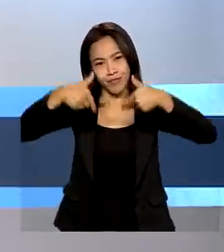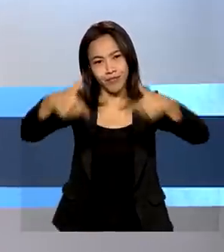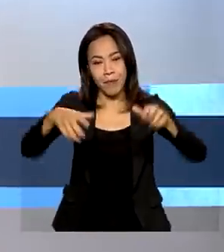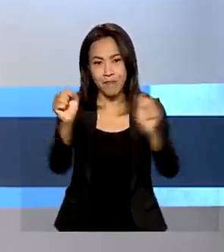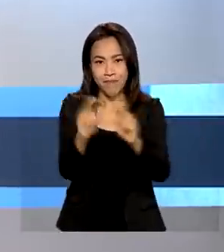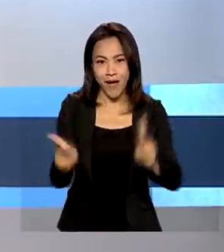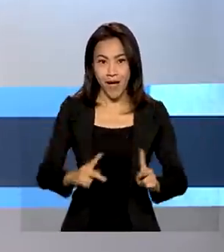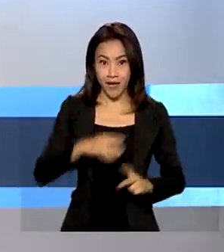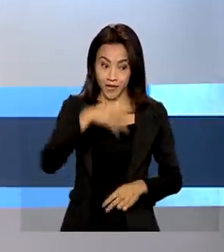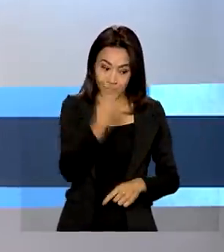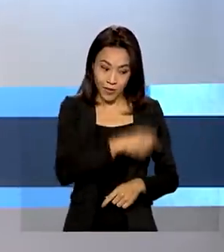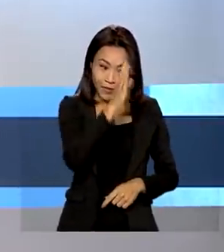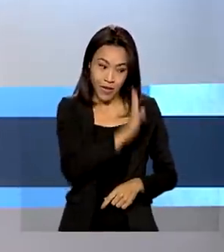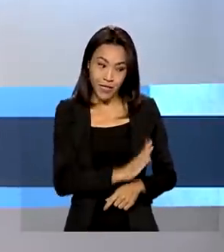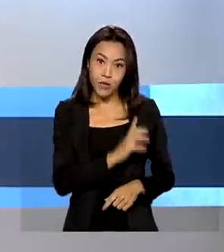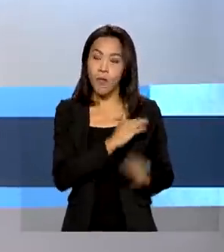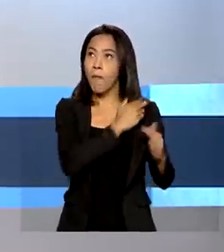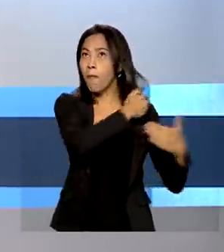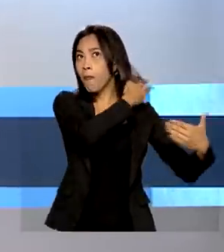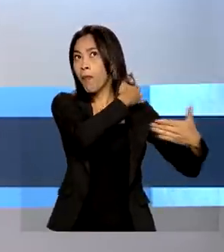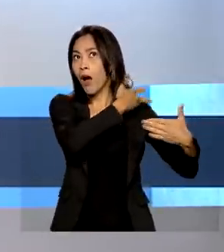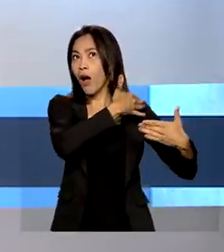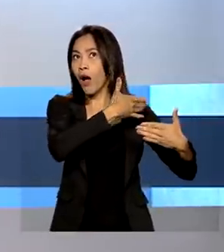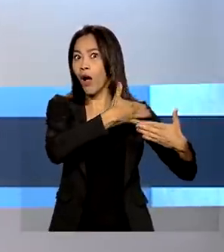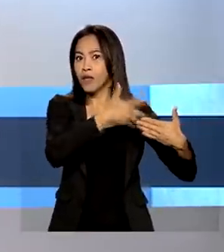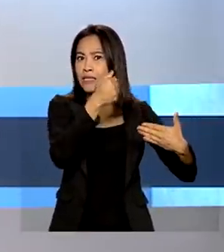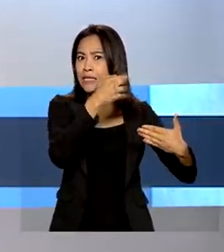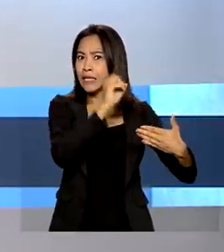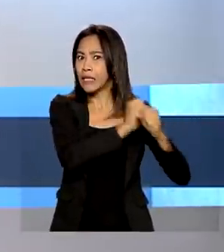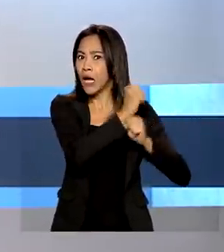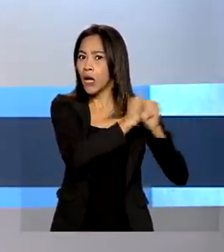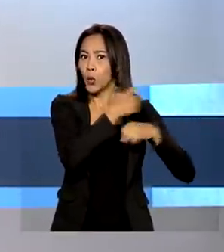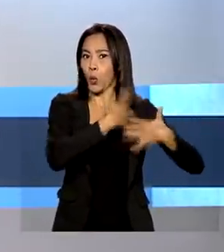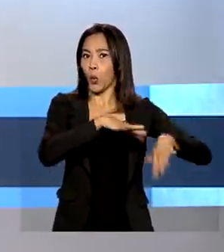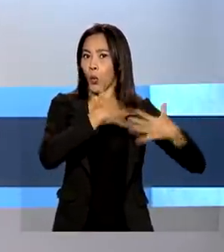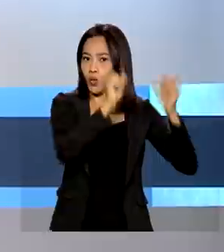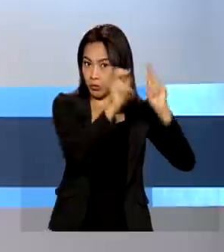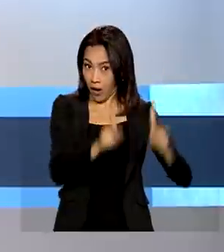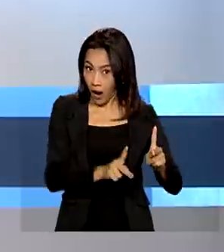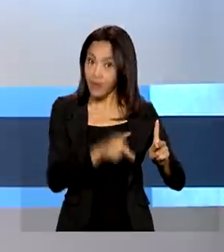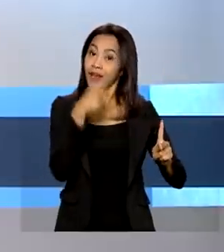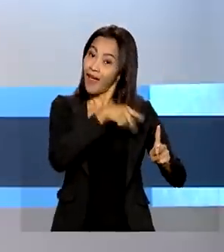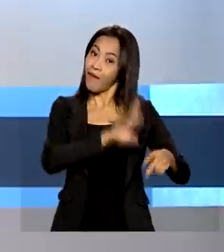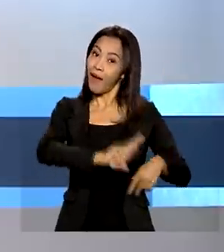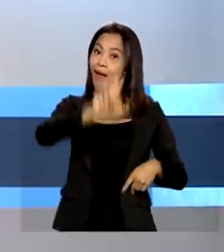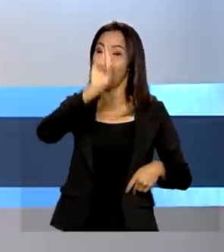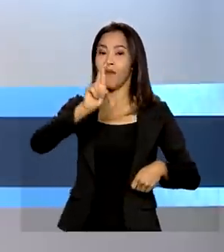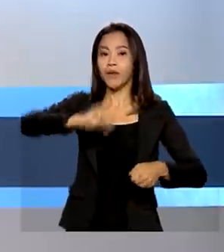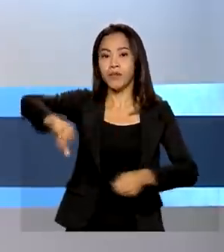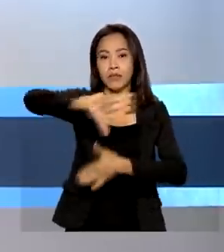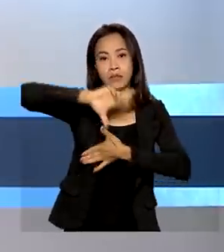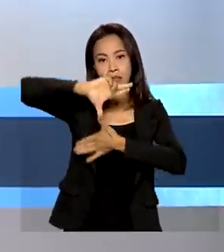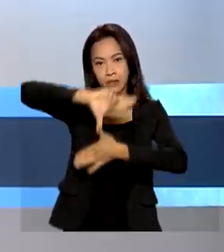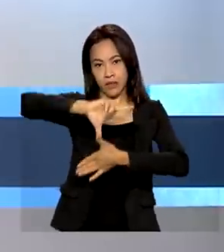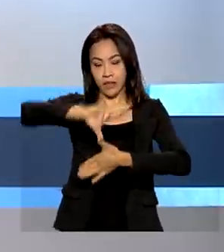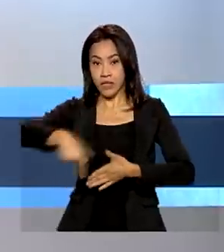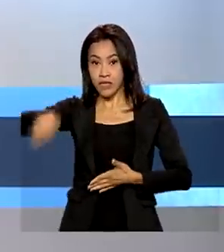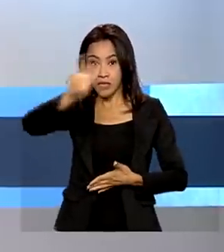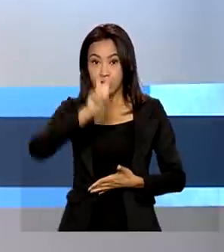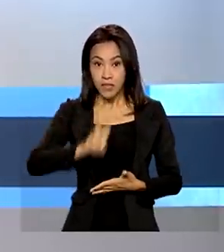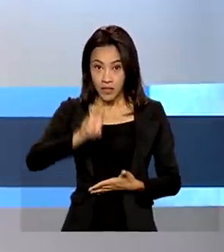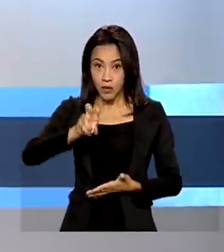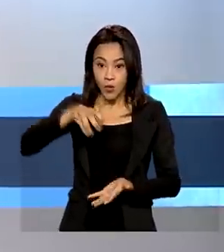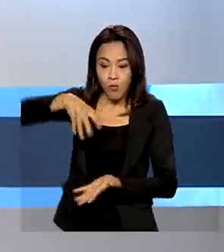histórico de mais de 70 anos presente em missões de paz, o Brasil é o representante da América Latina entre as cinco bases